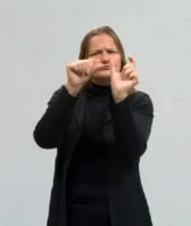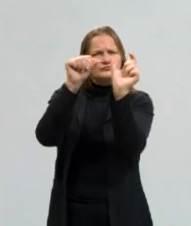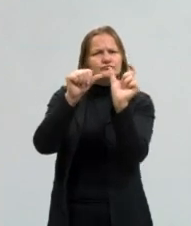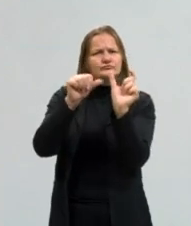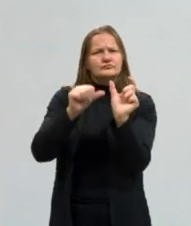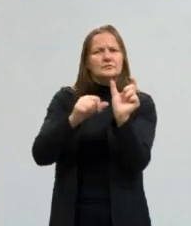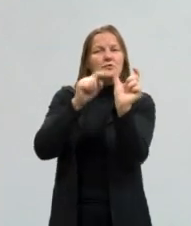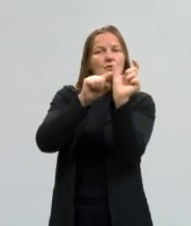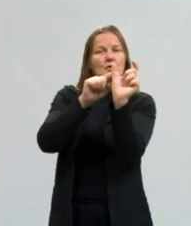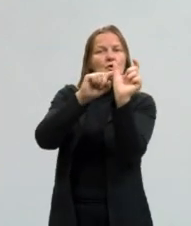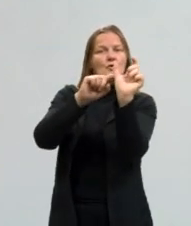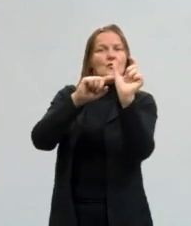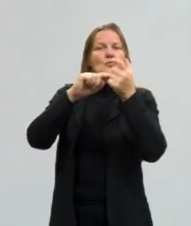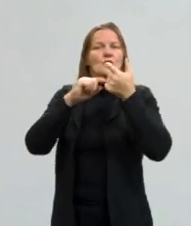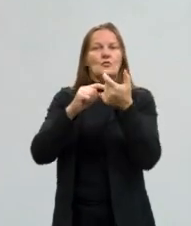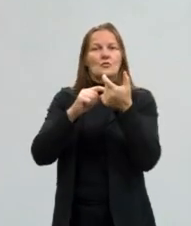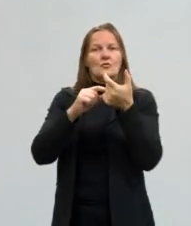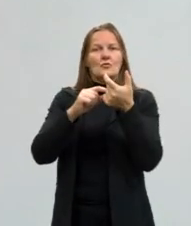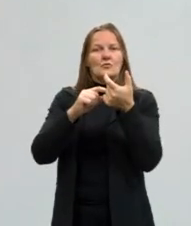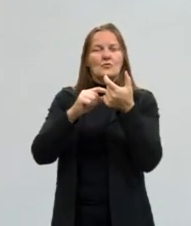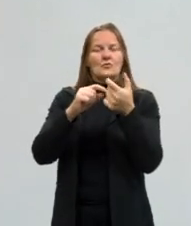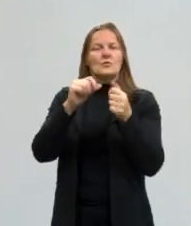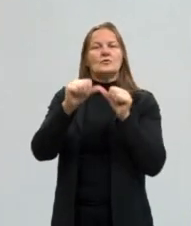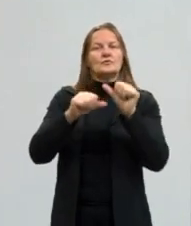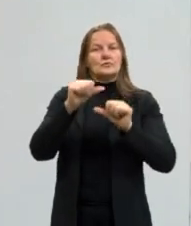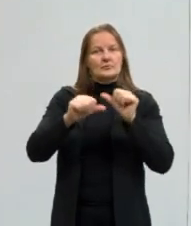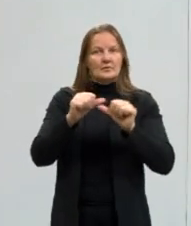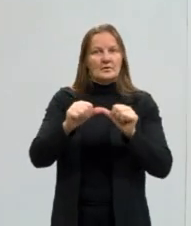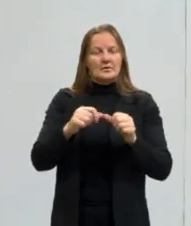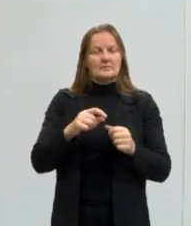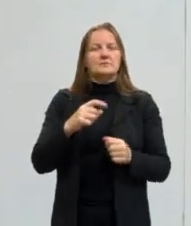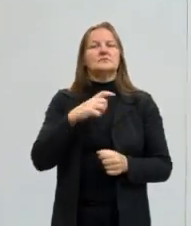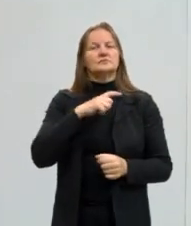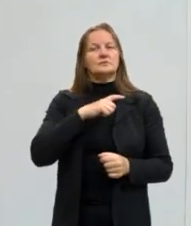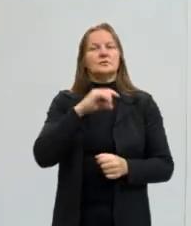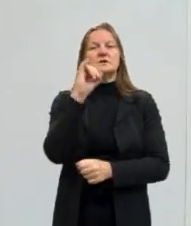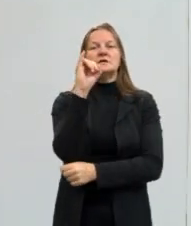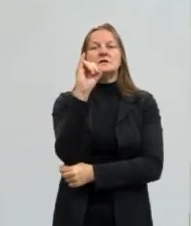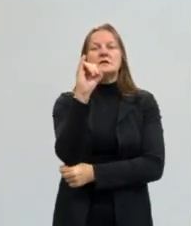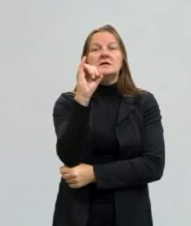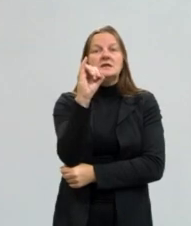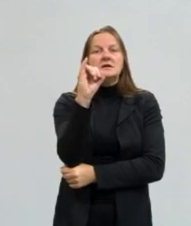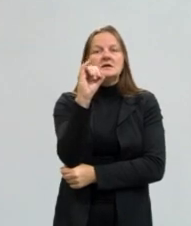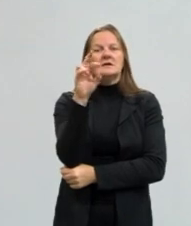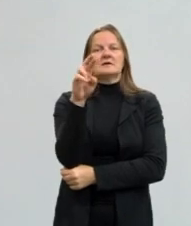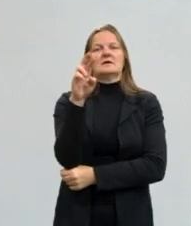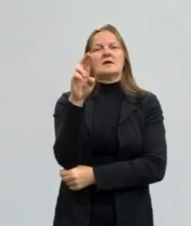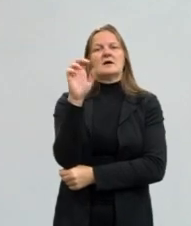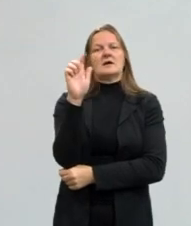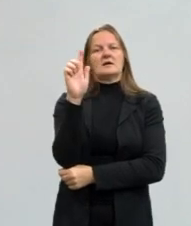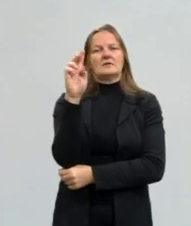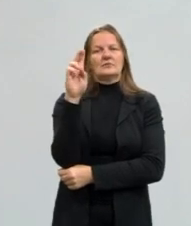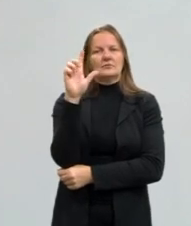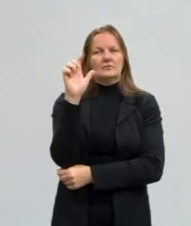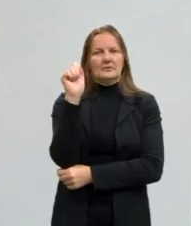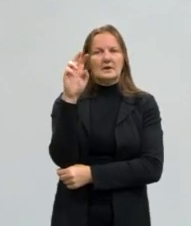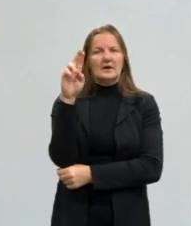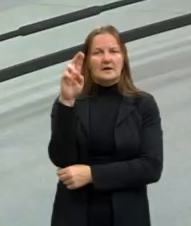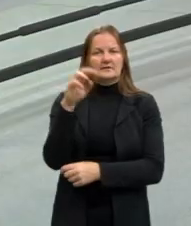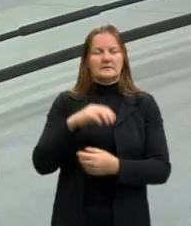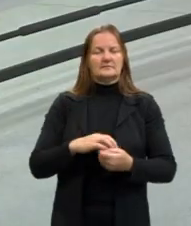esse verbo sofre mudança na sua raiz, aí, esse será chamado de